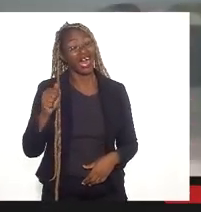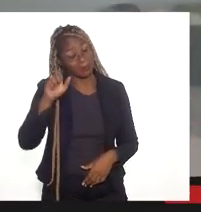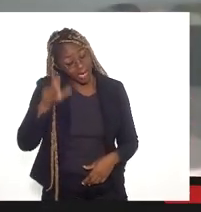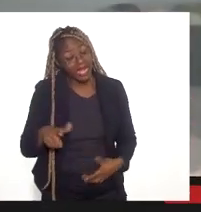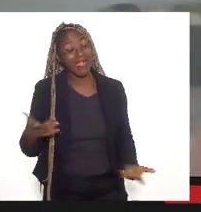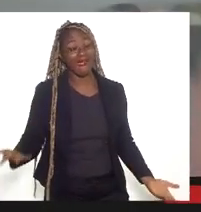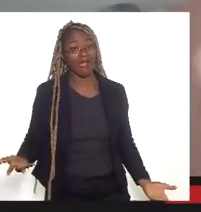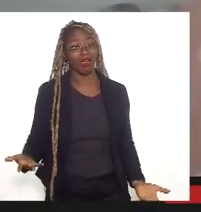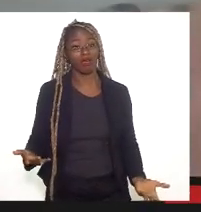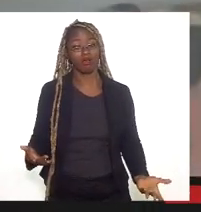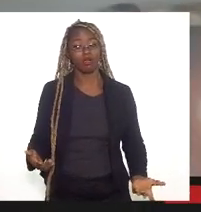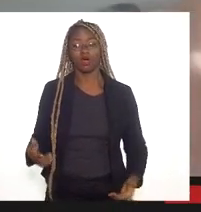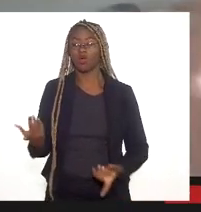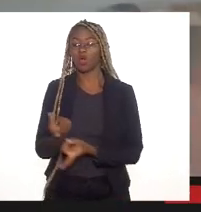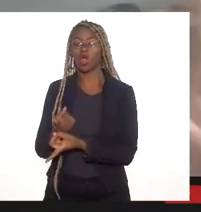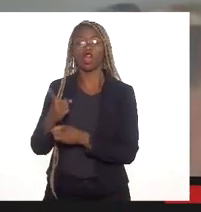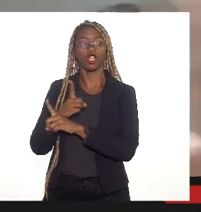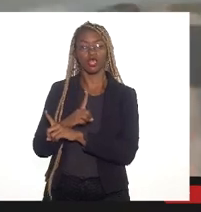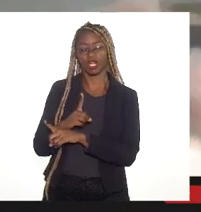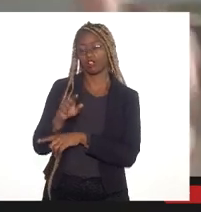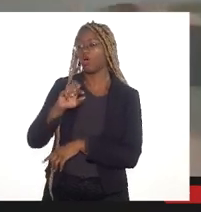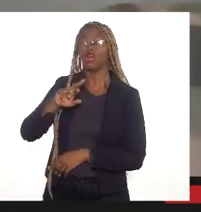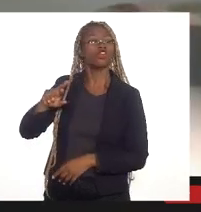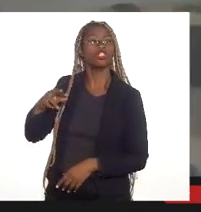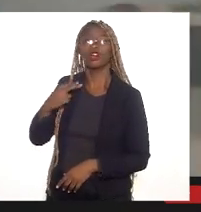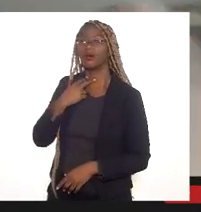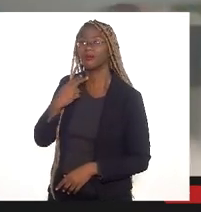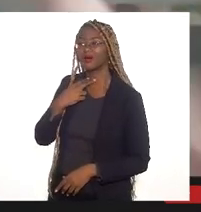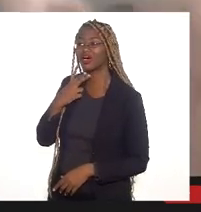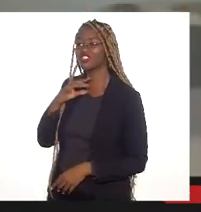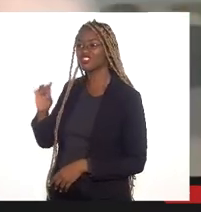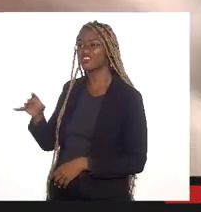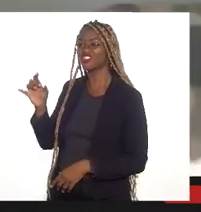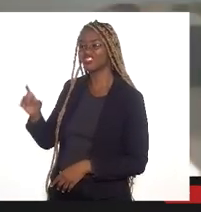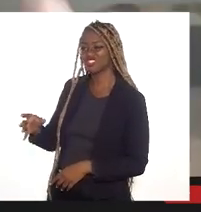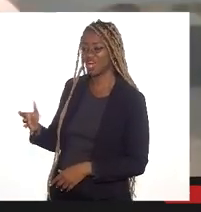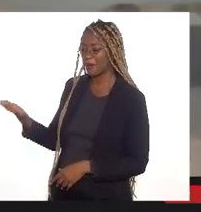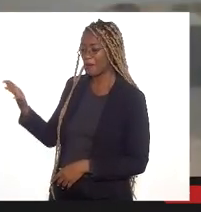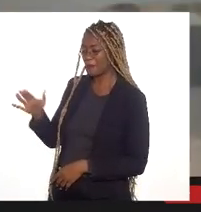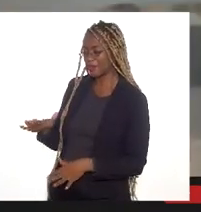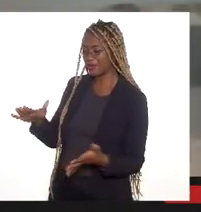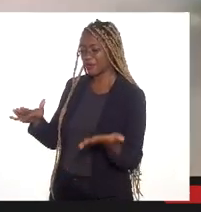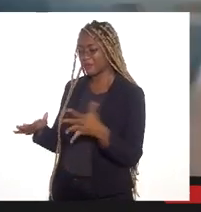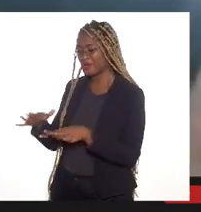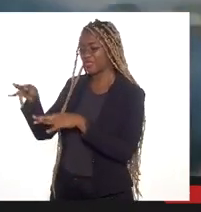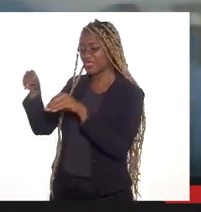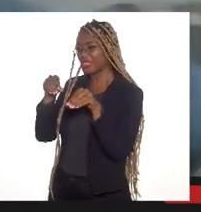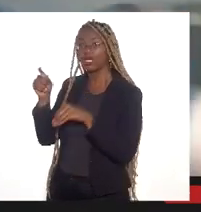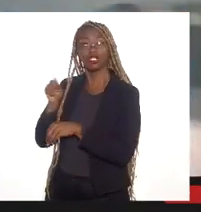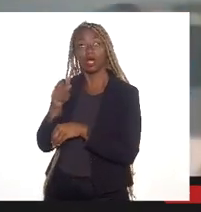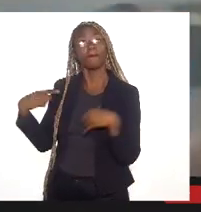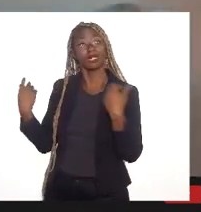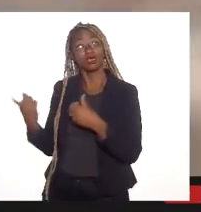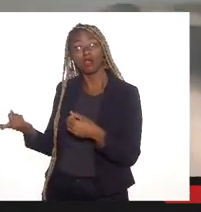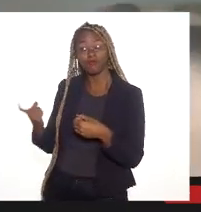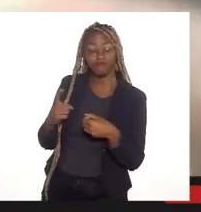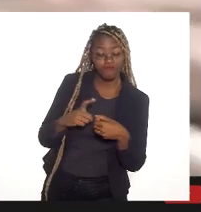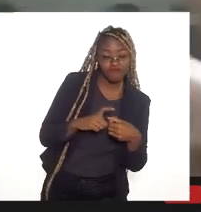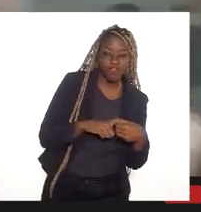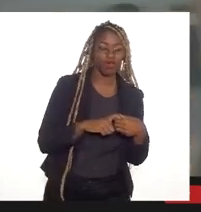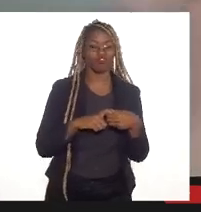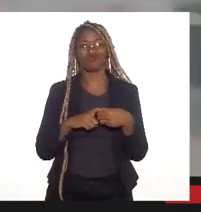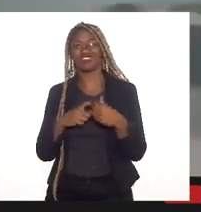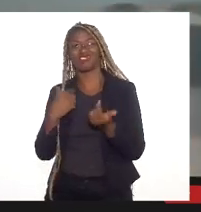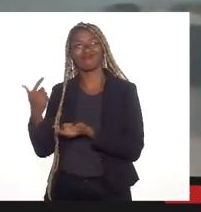ao contrário, ao invés de ser impermeabilizada e aterrada, ela tem que ser recuperada no